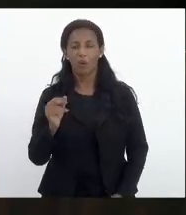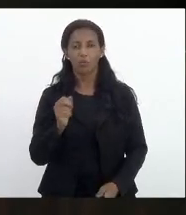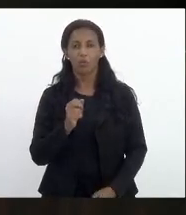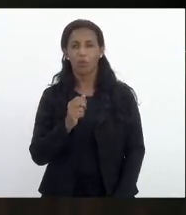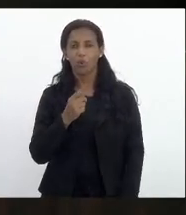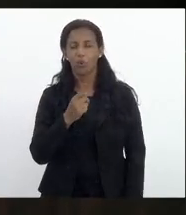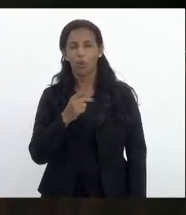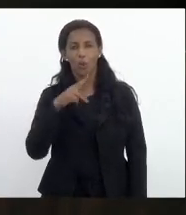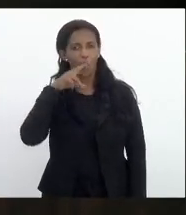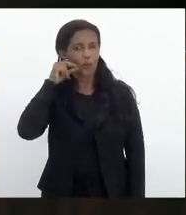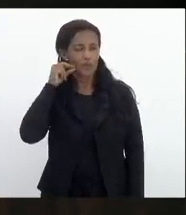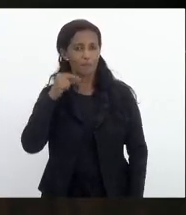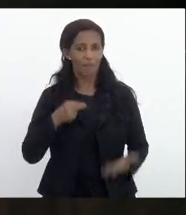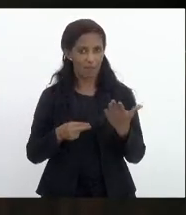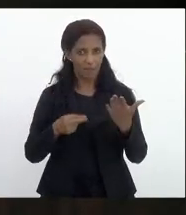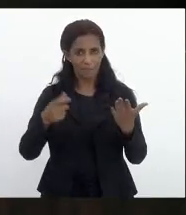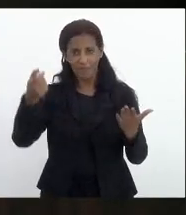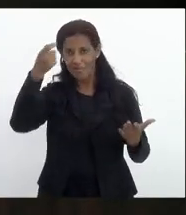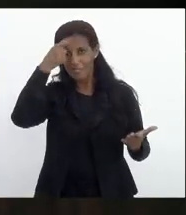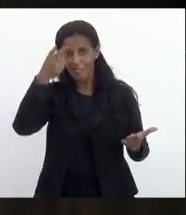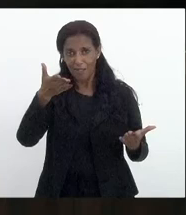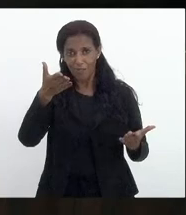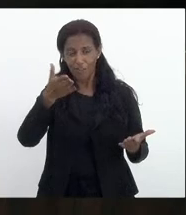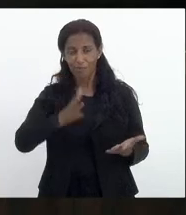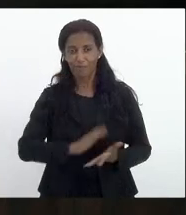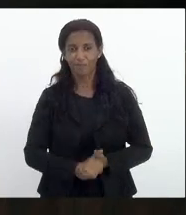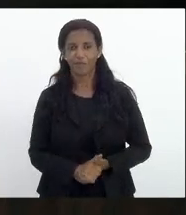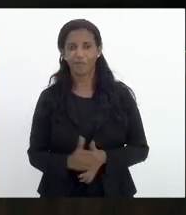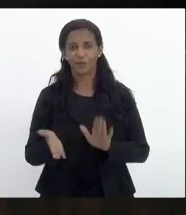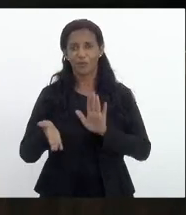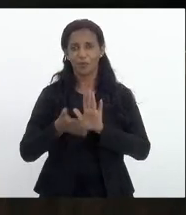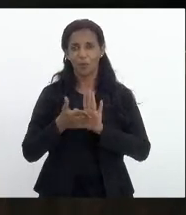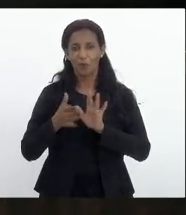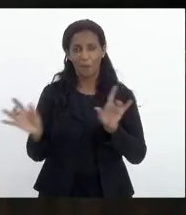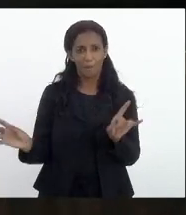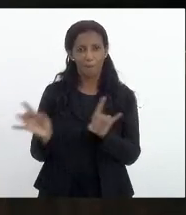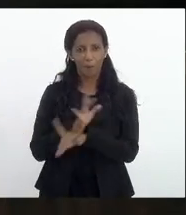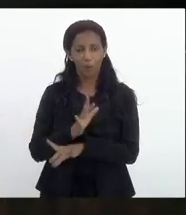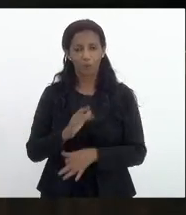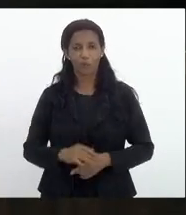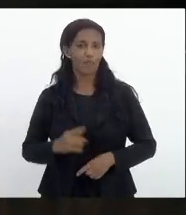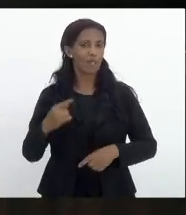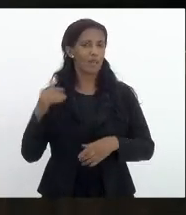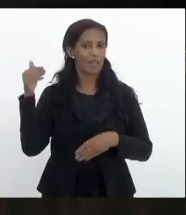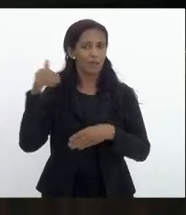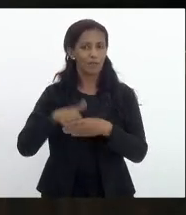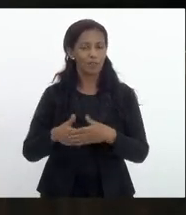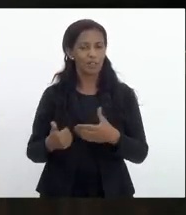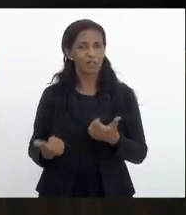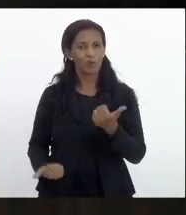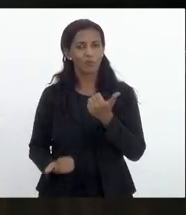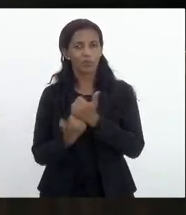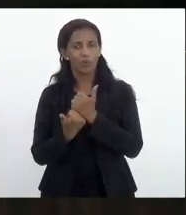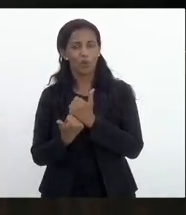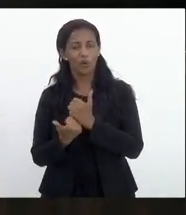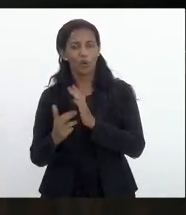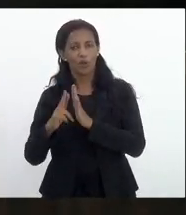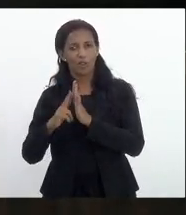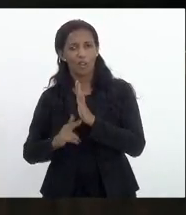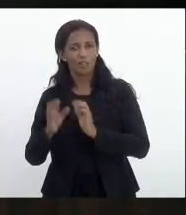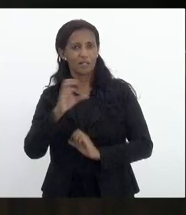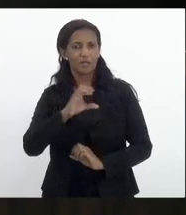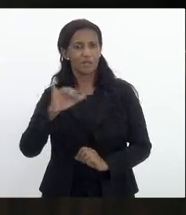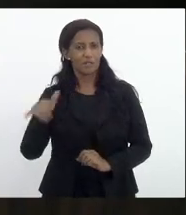deputado Rosenberg Reis ciente com os pareceres emitidos em votação substitutivo conforme a final de redação da